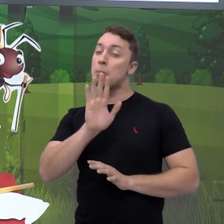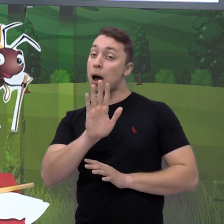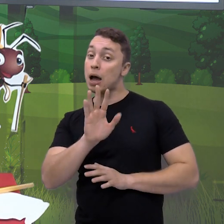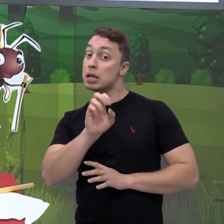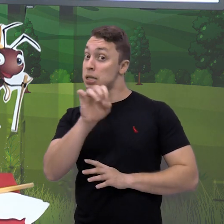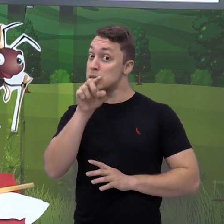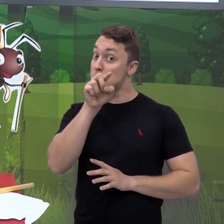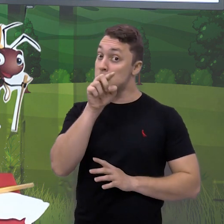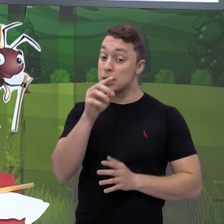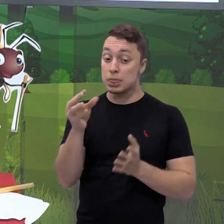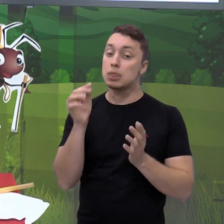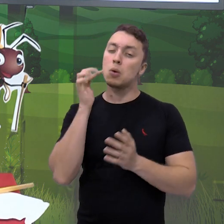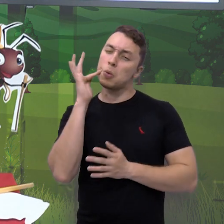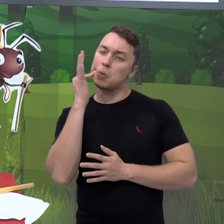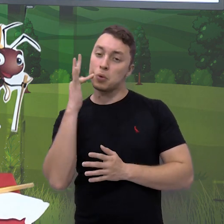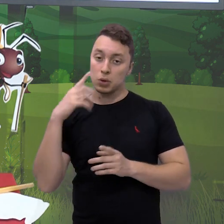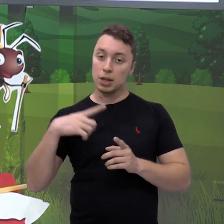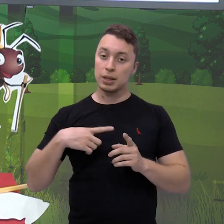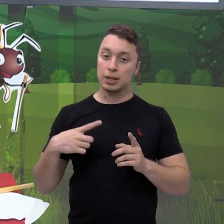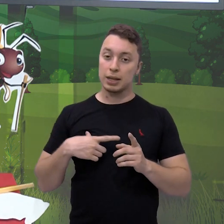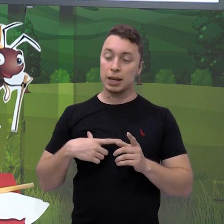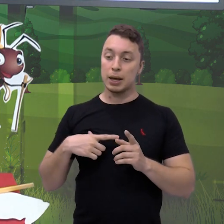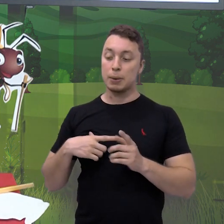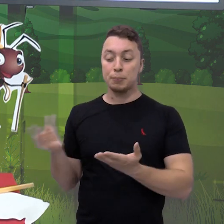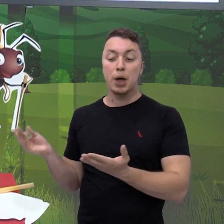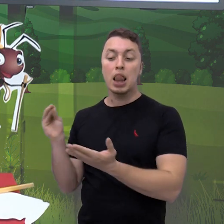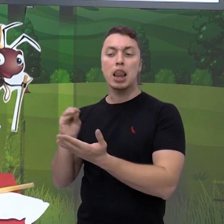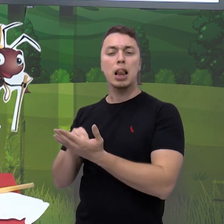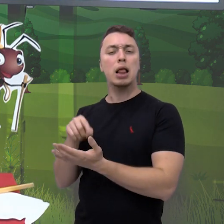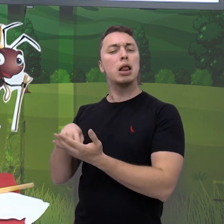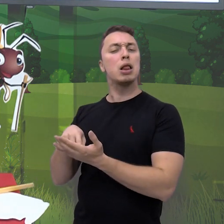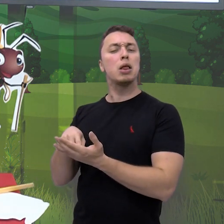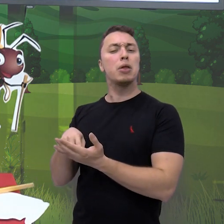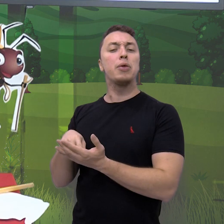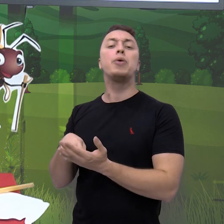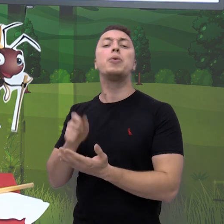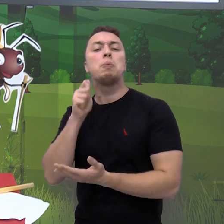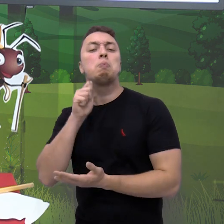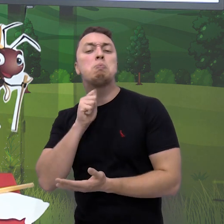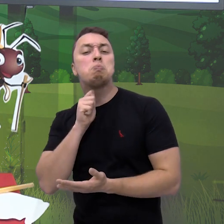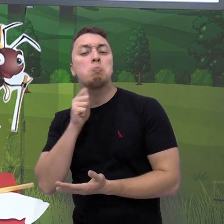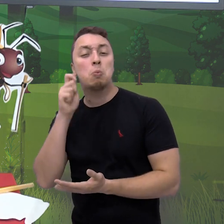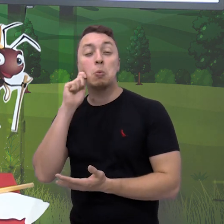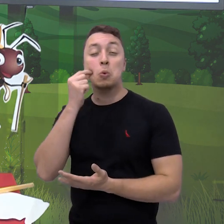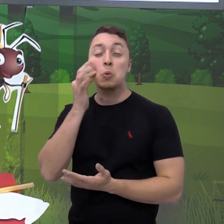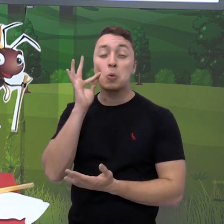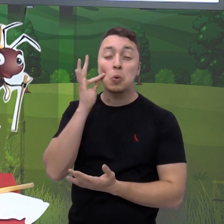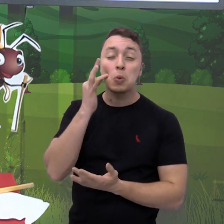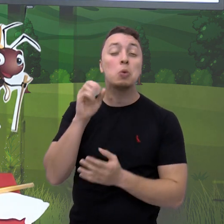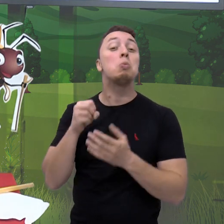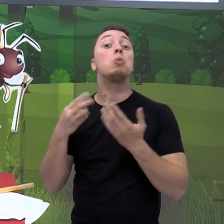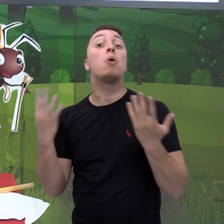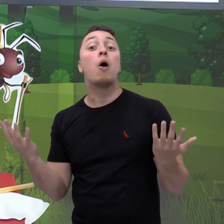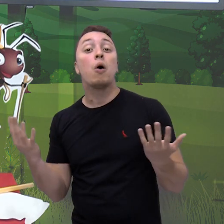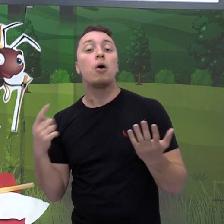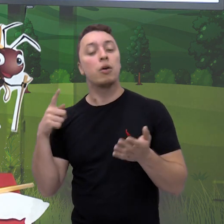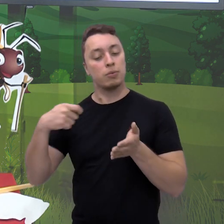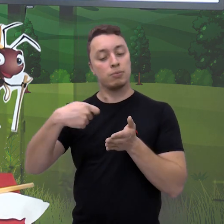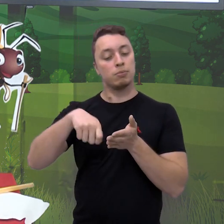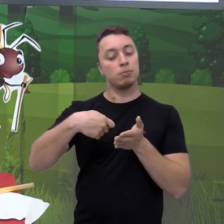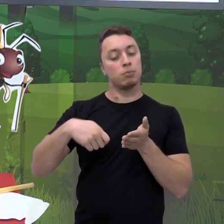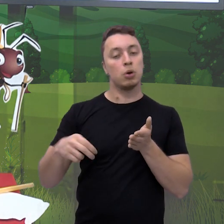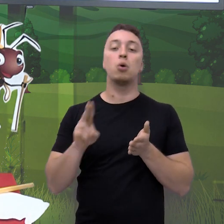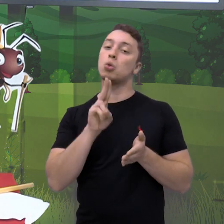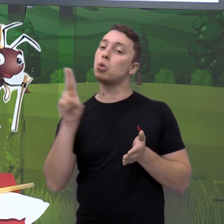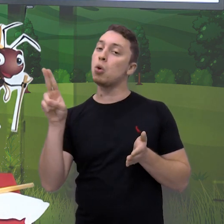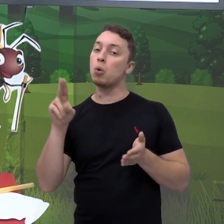casa e resolveu fazer o Dudu de frutas, aí você vai colocar aqui o nome e aqui do lado você vai desenhar qual foi a fruta